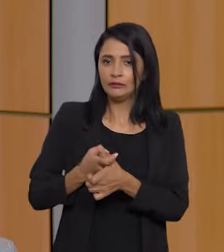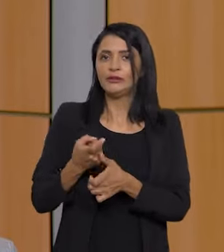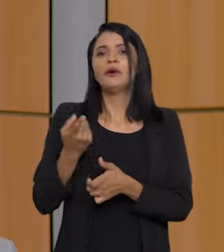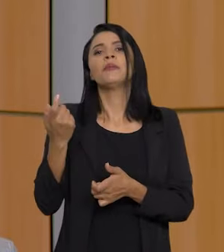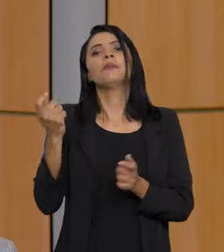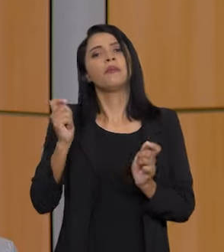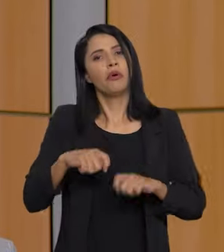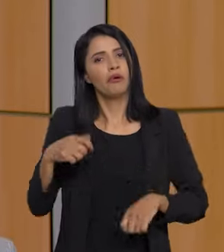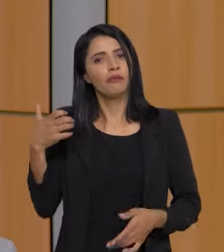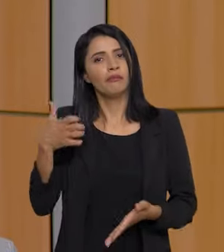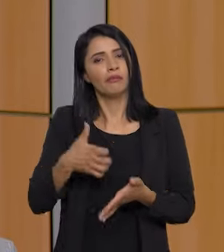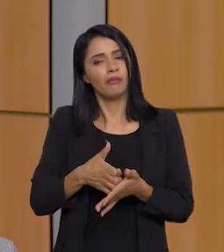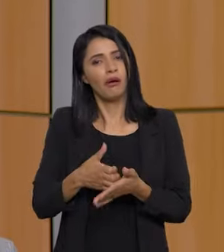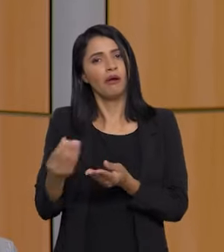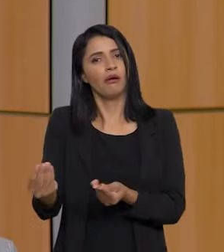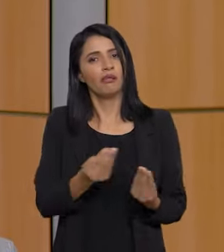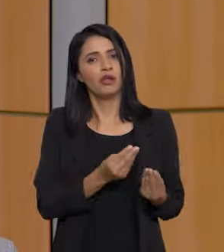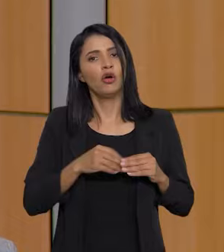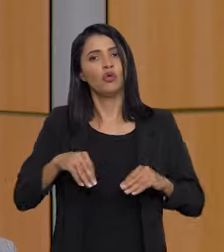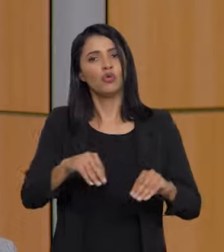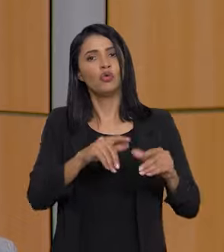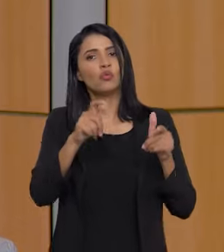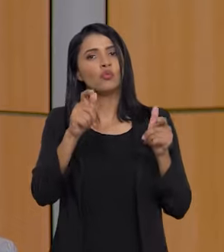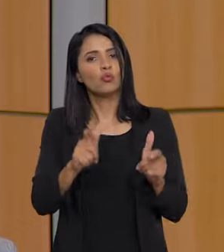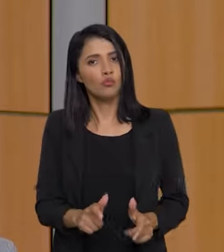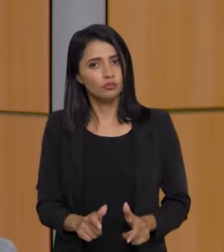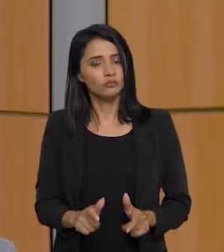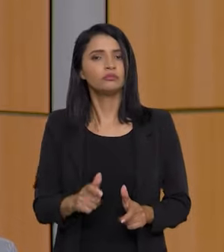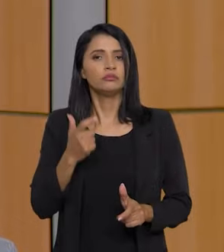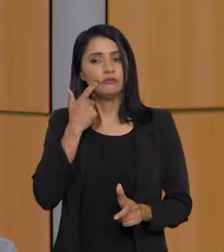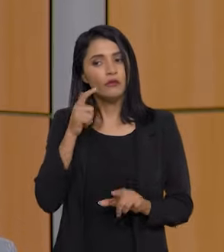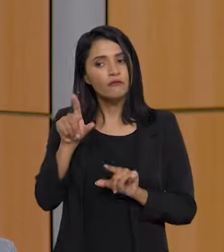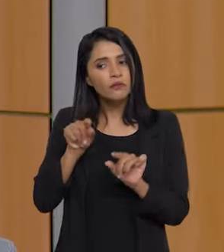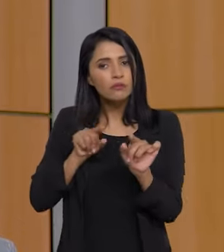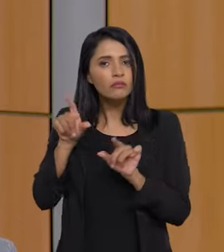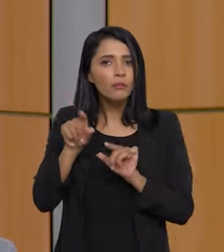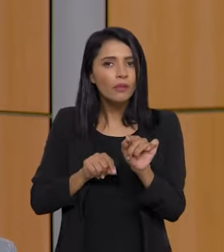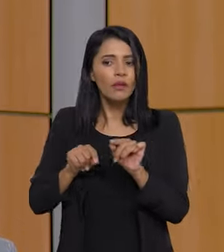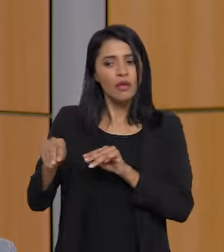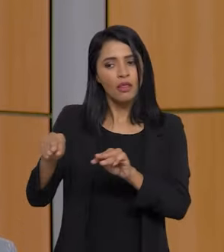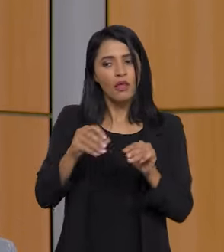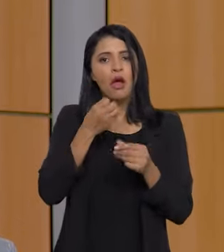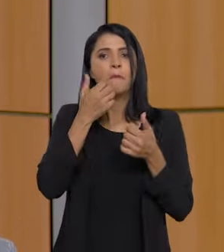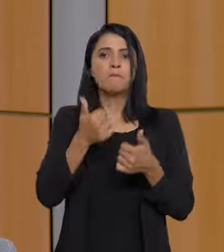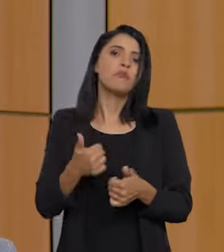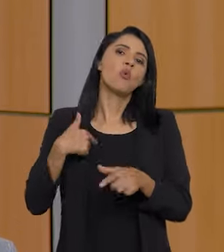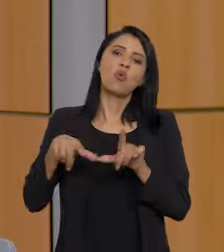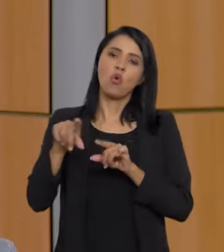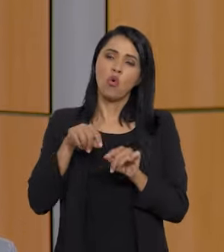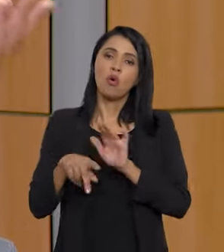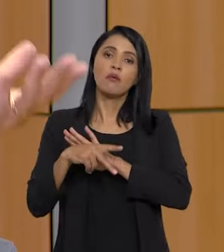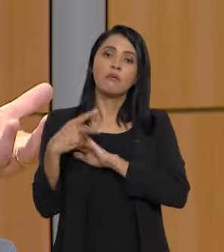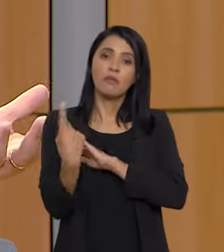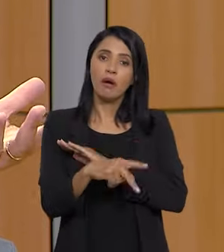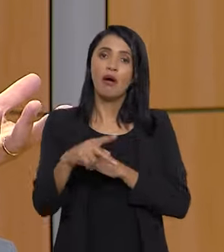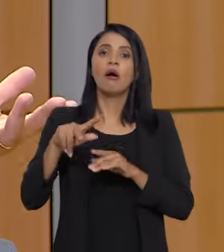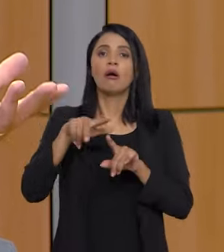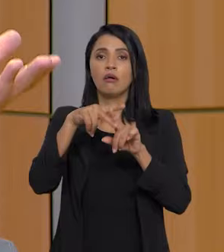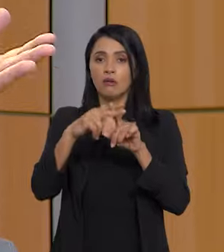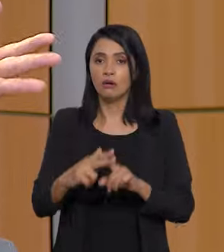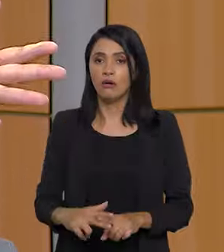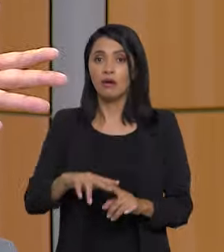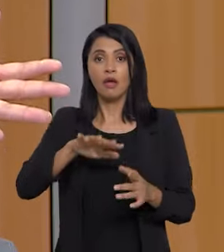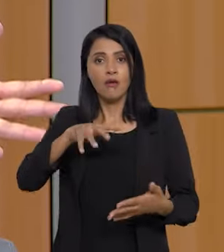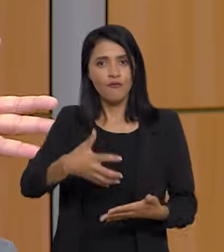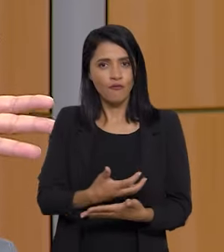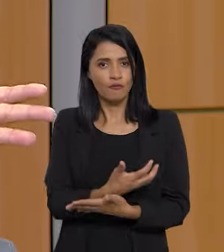podem pagar em terras. Com isso a gente vai selecionar e aquelas terras boas nós vamos destinar a reforma agrária